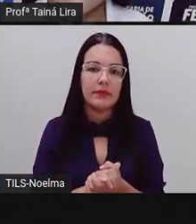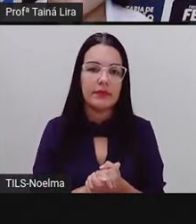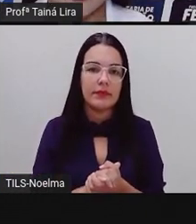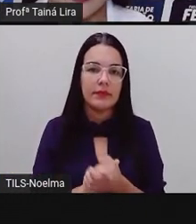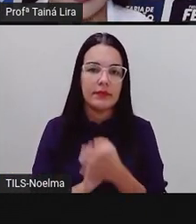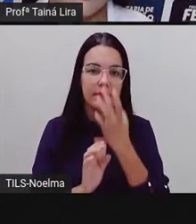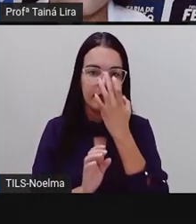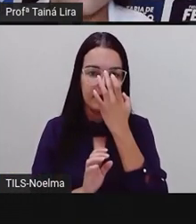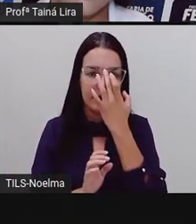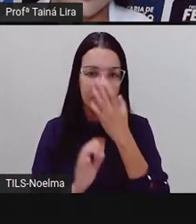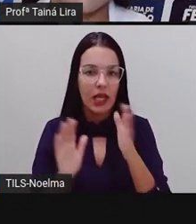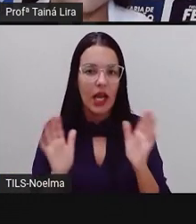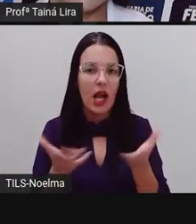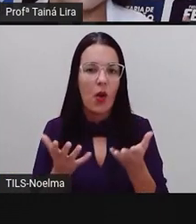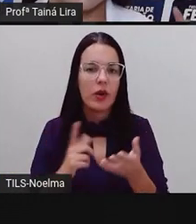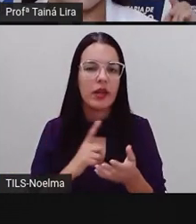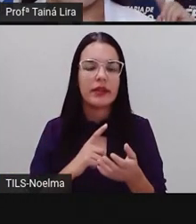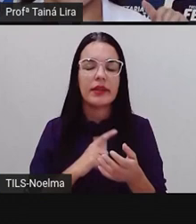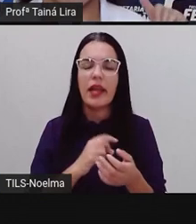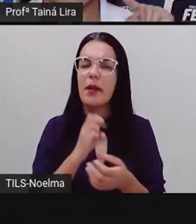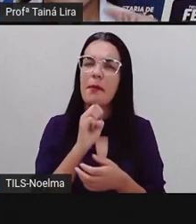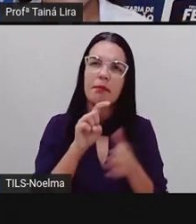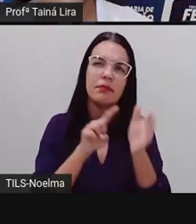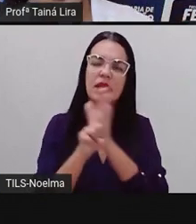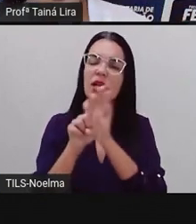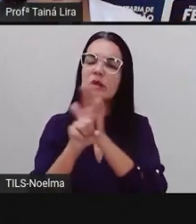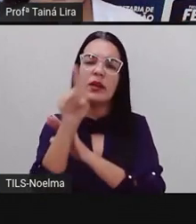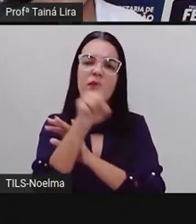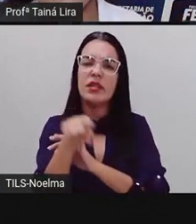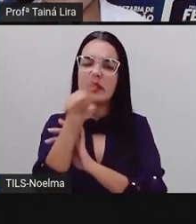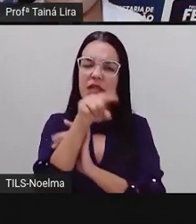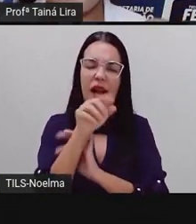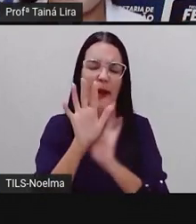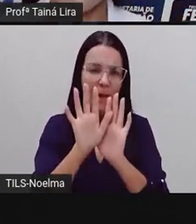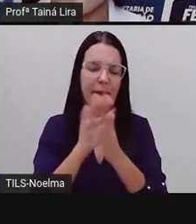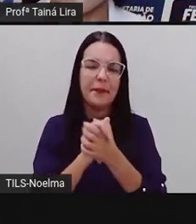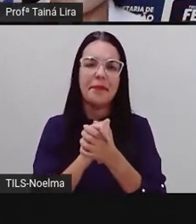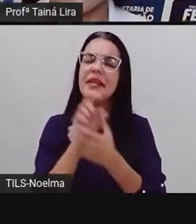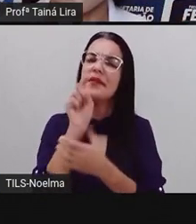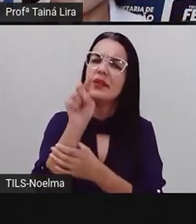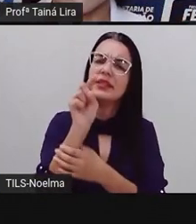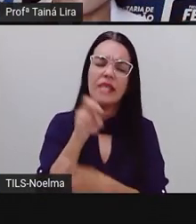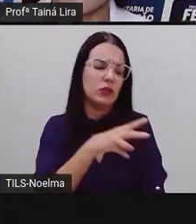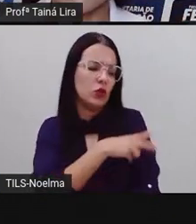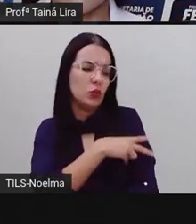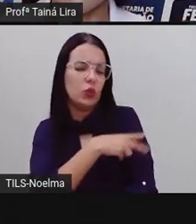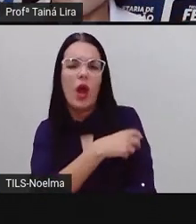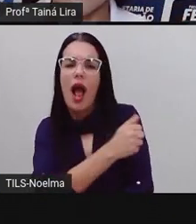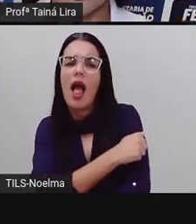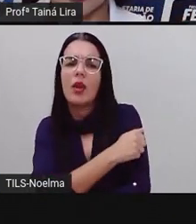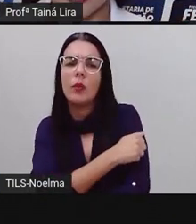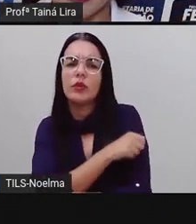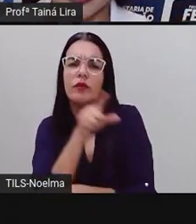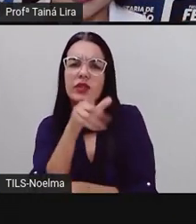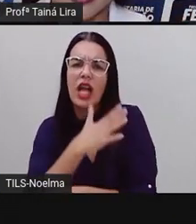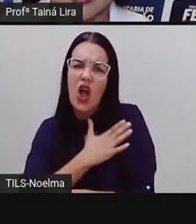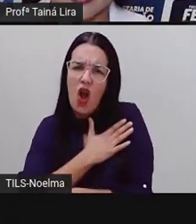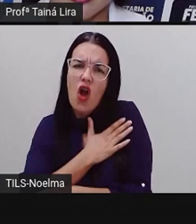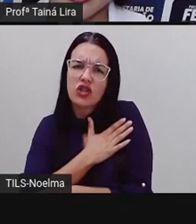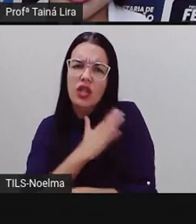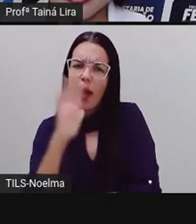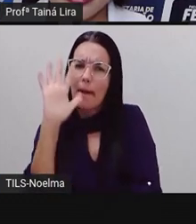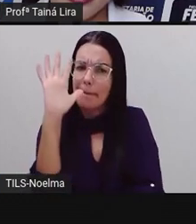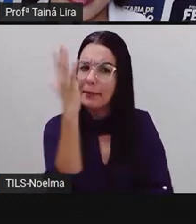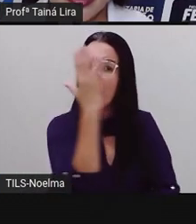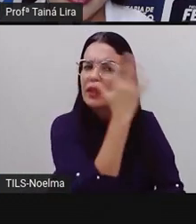Olha lá, agora a Pró quer saber, você, meu aluno aí do segundo ano que está me assistindo, você gosta de plantas?